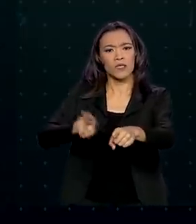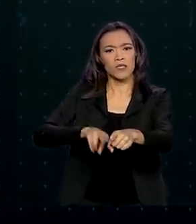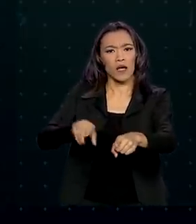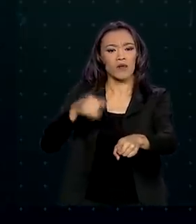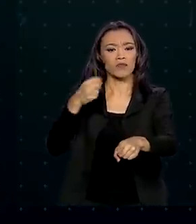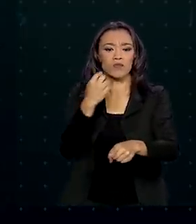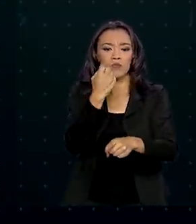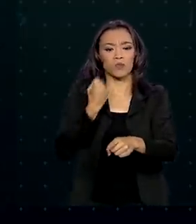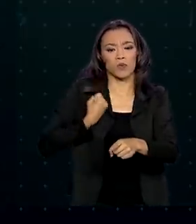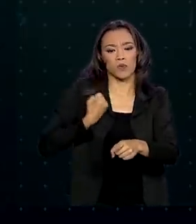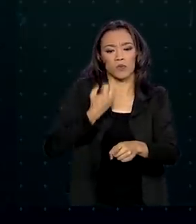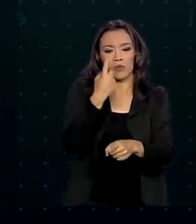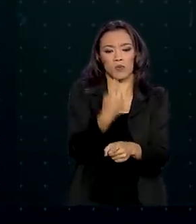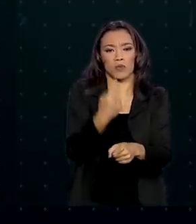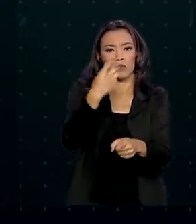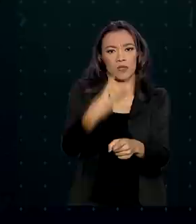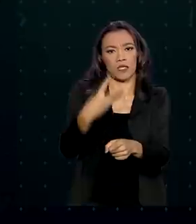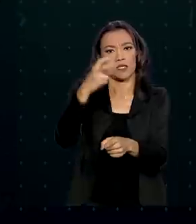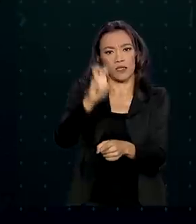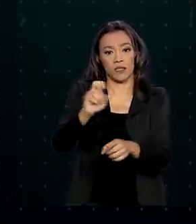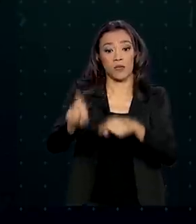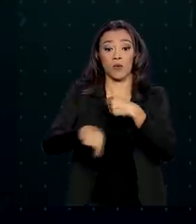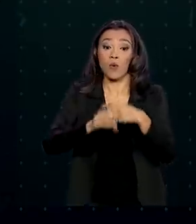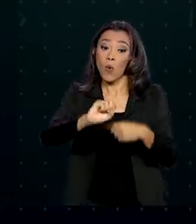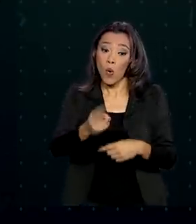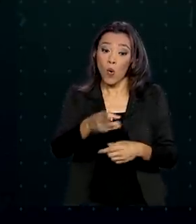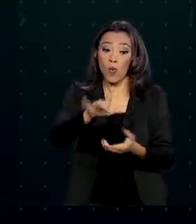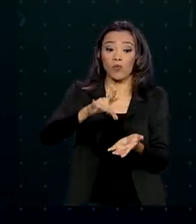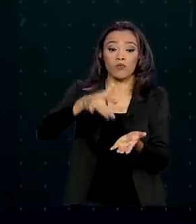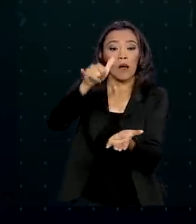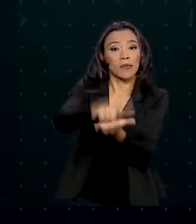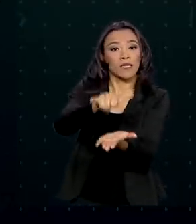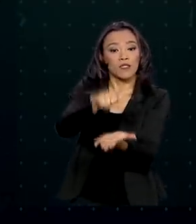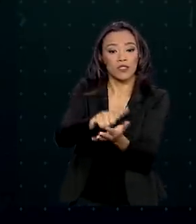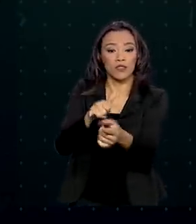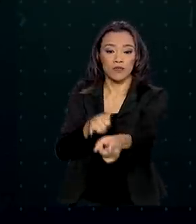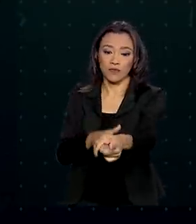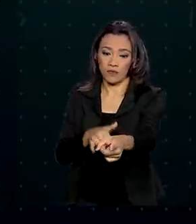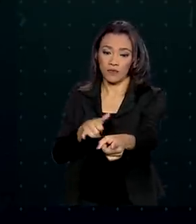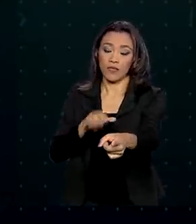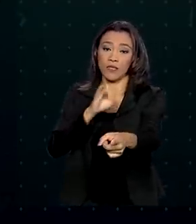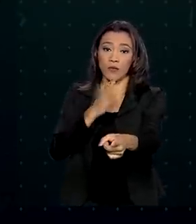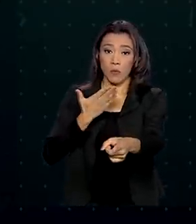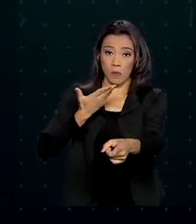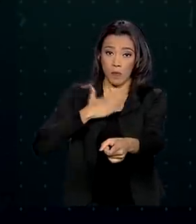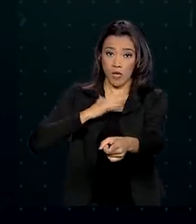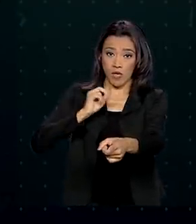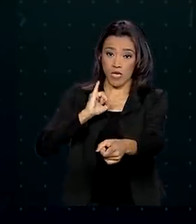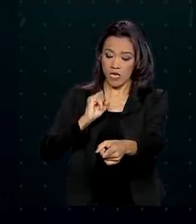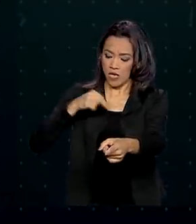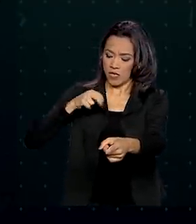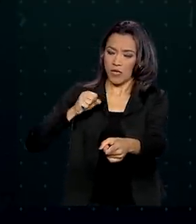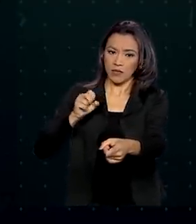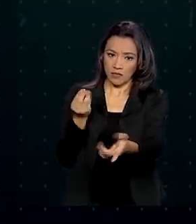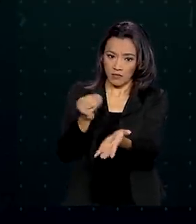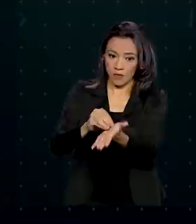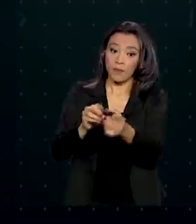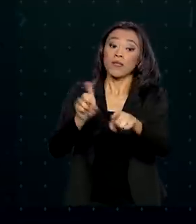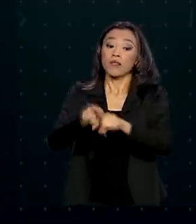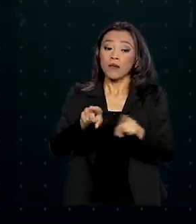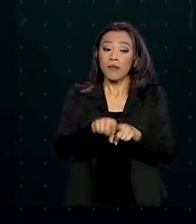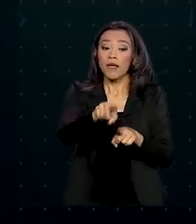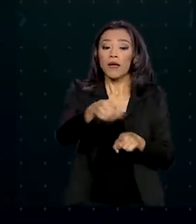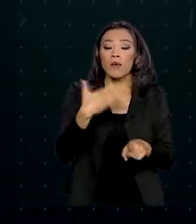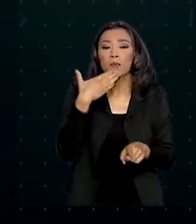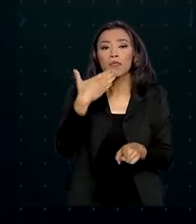135 ou pelo aplicativo Meu INSS. Entre as ações anunciadas está a concessão de benefícios